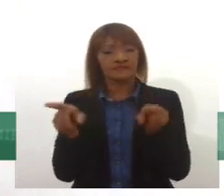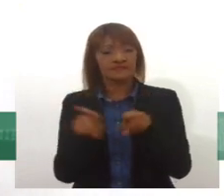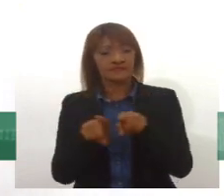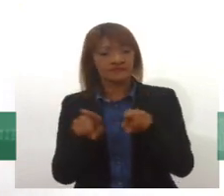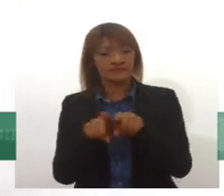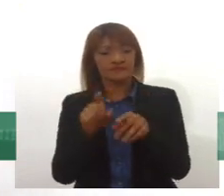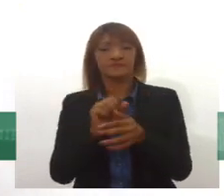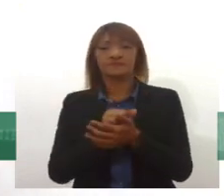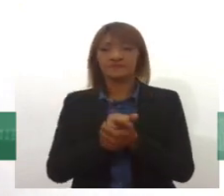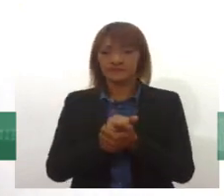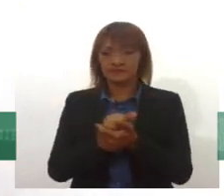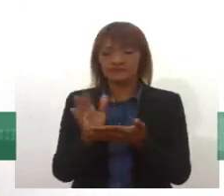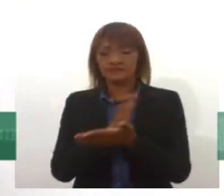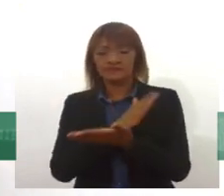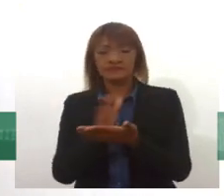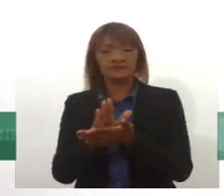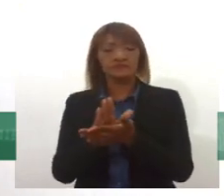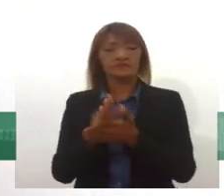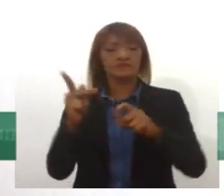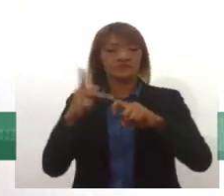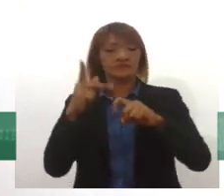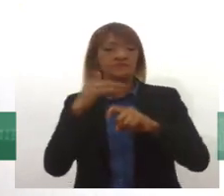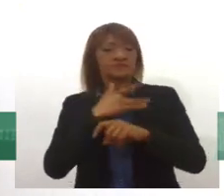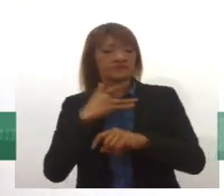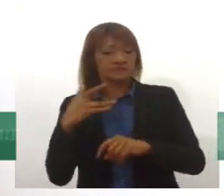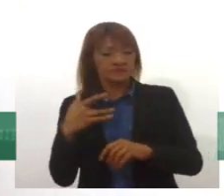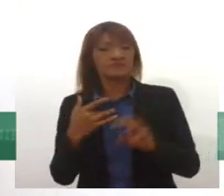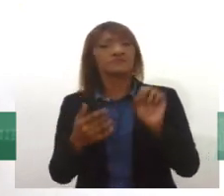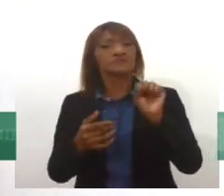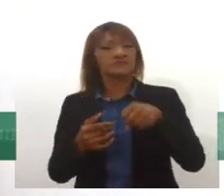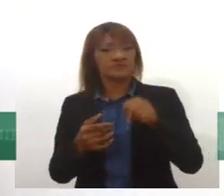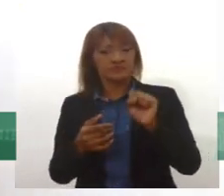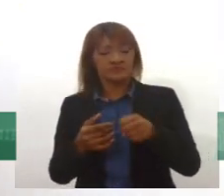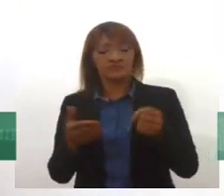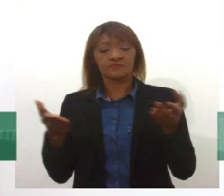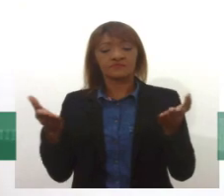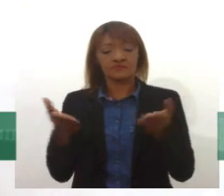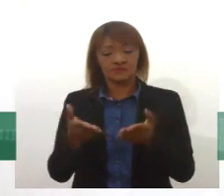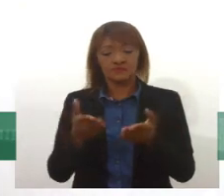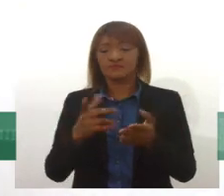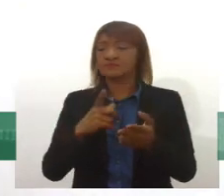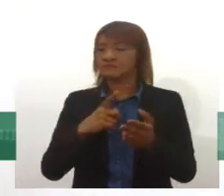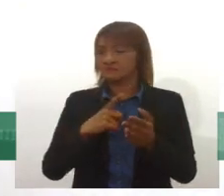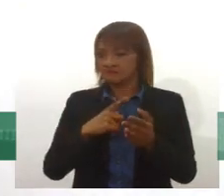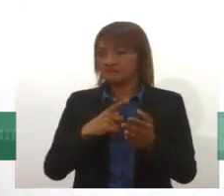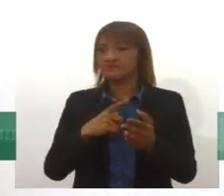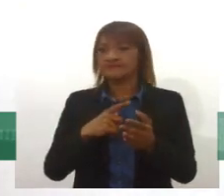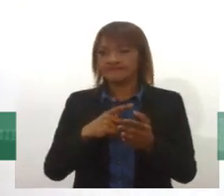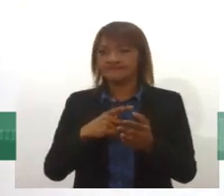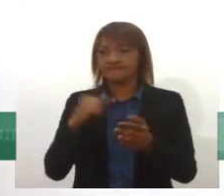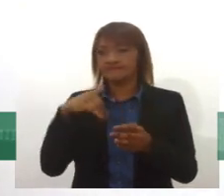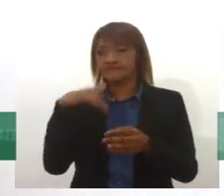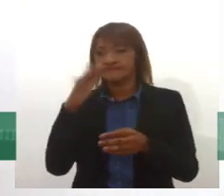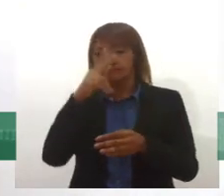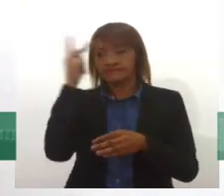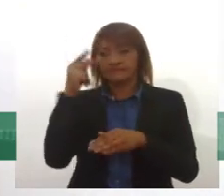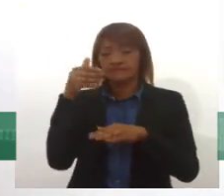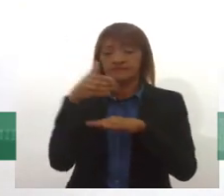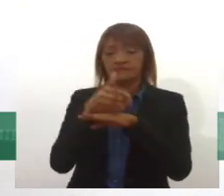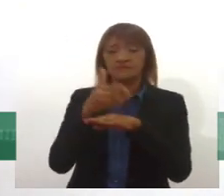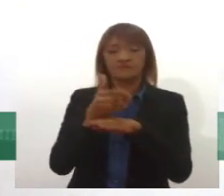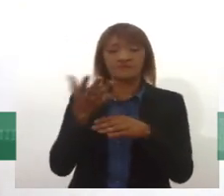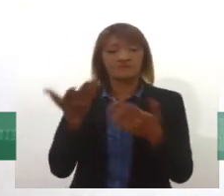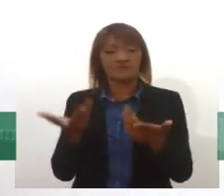unidades básicas de saúde. A gente tem visto sim uma procura maior, uma procura que era esperada, a OMS inclusive